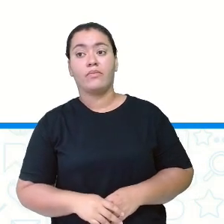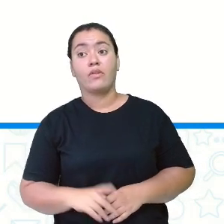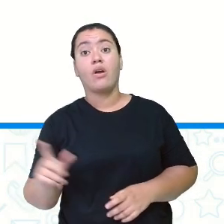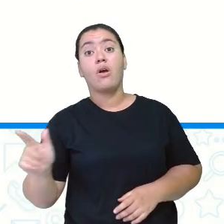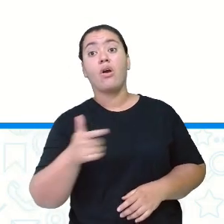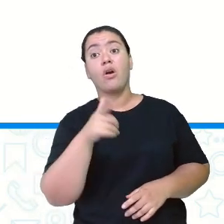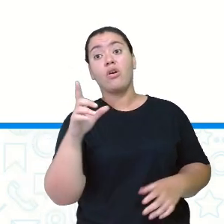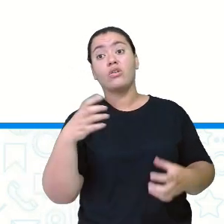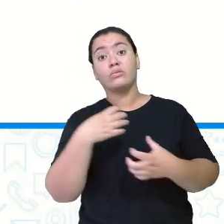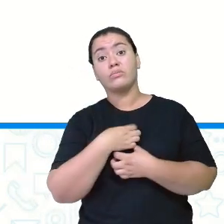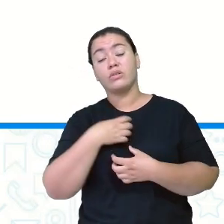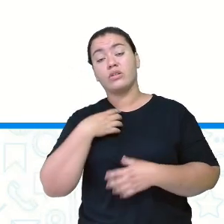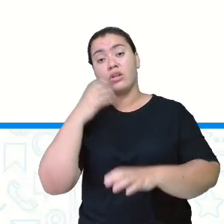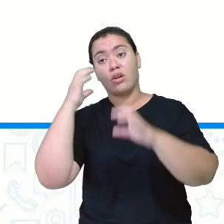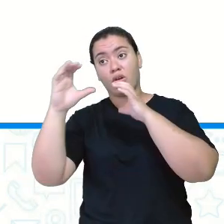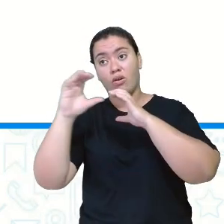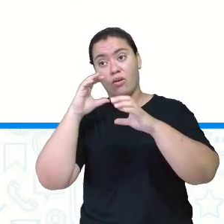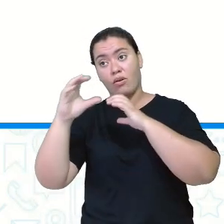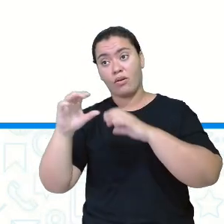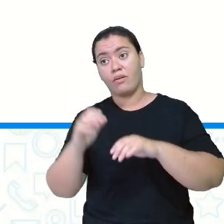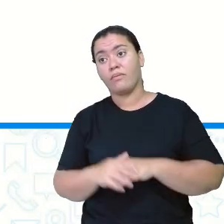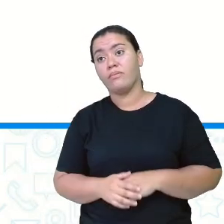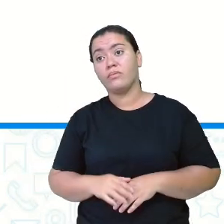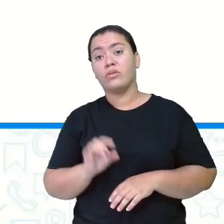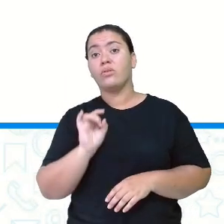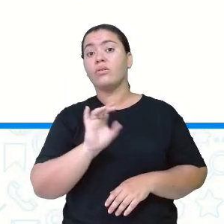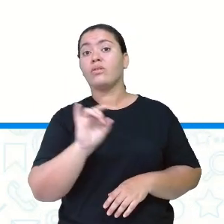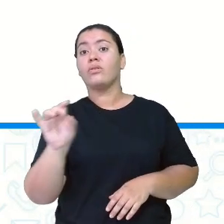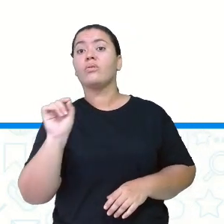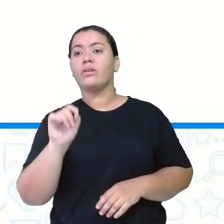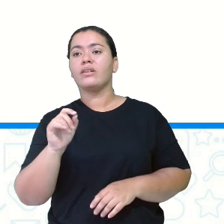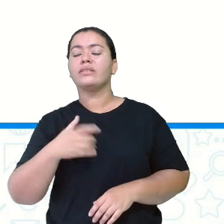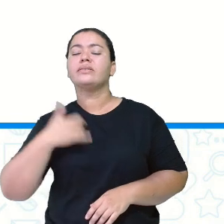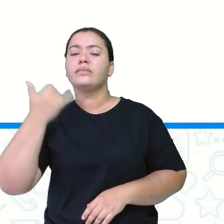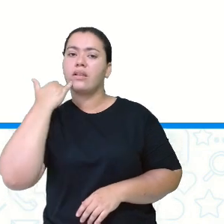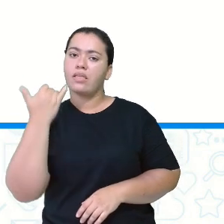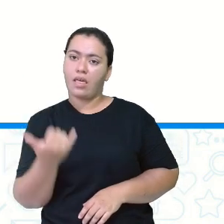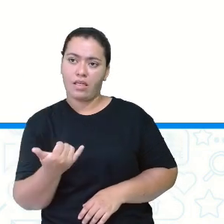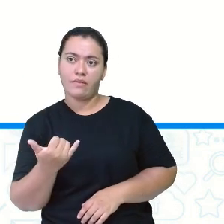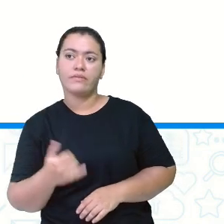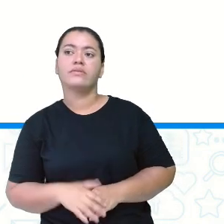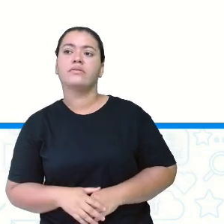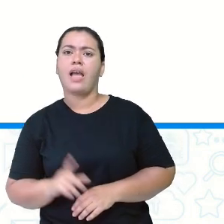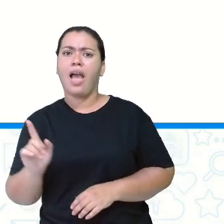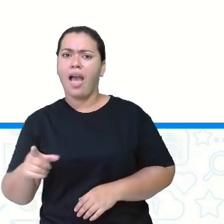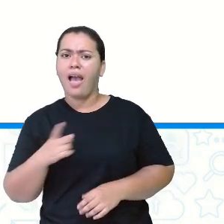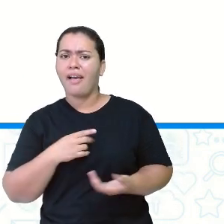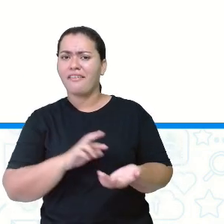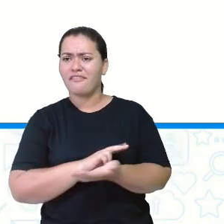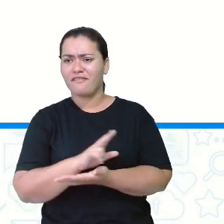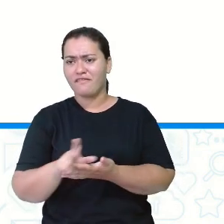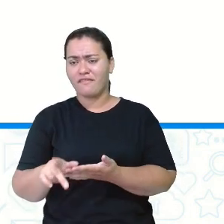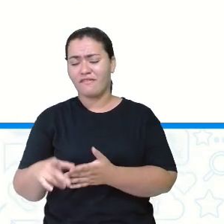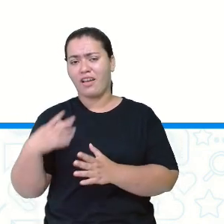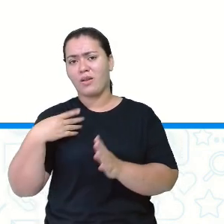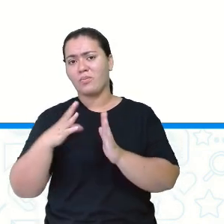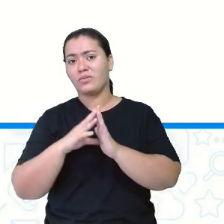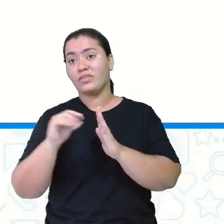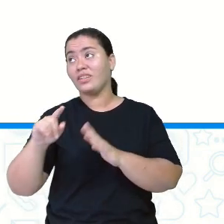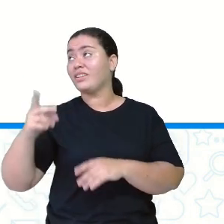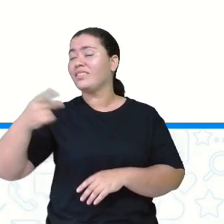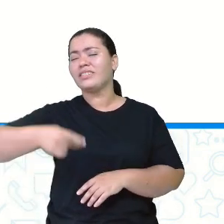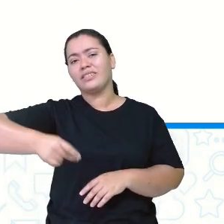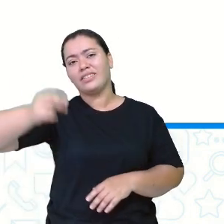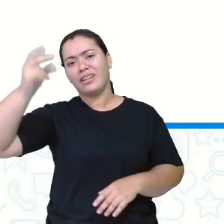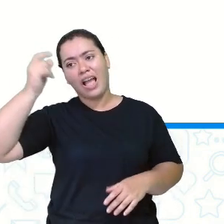Outros meios de comunicação que é falado e individual são os telefones. A gente vê aí vários modelos de telefones, dos